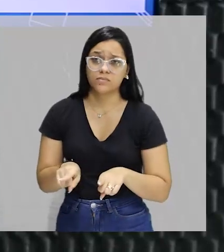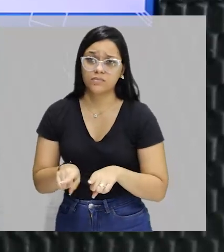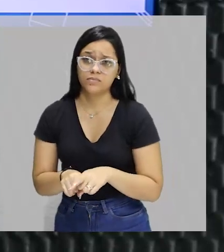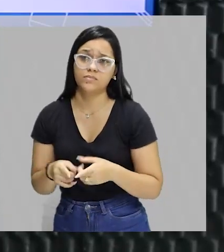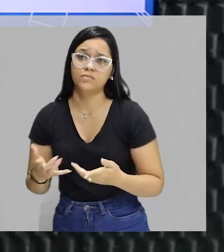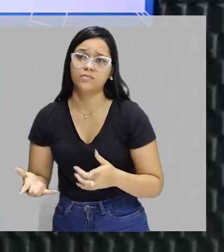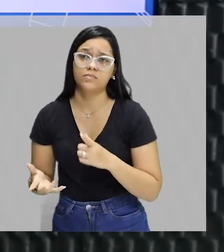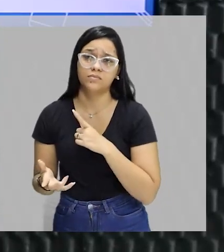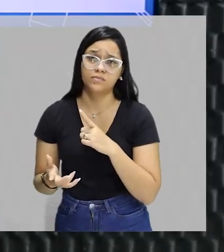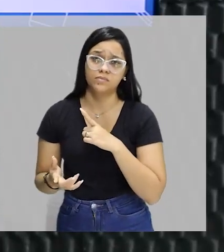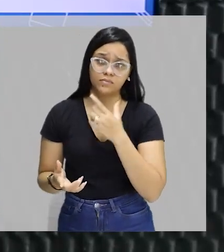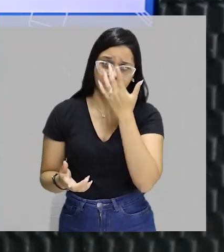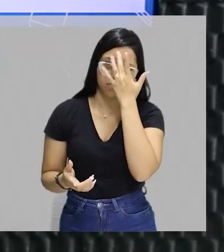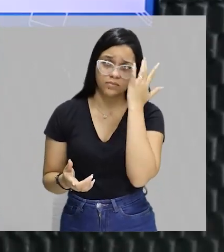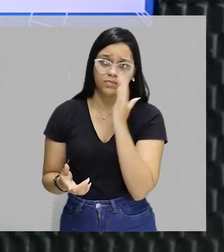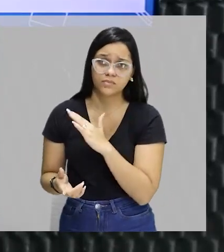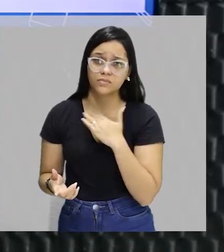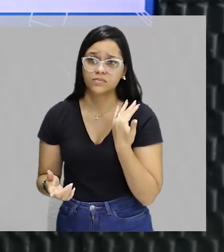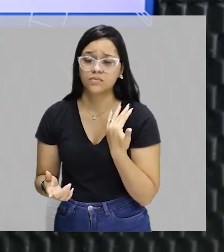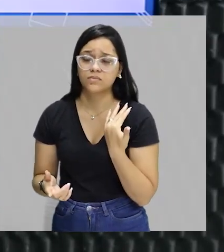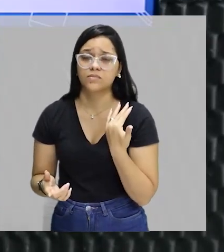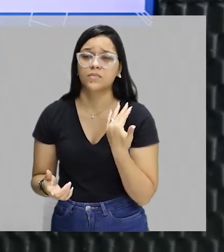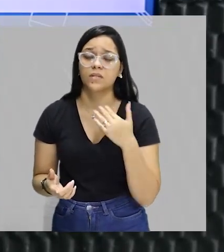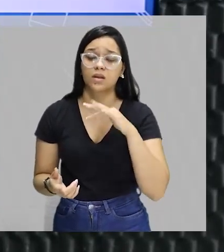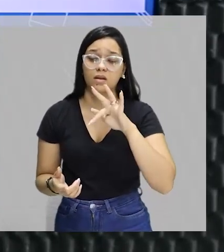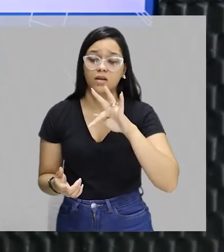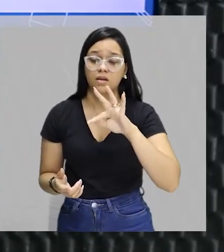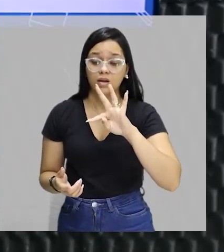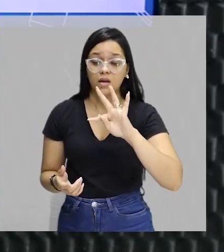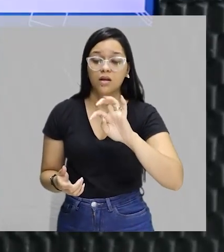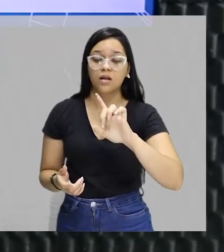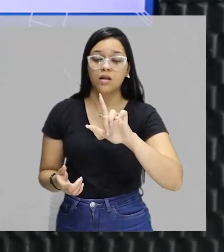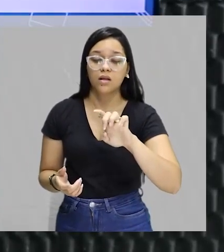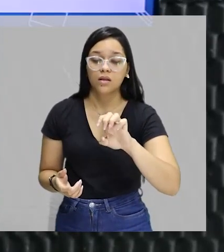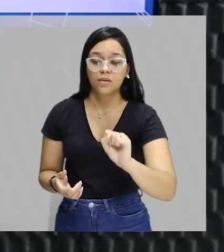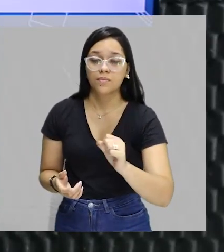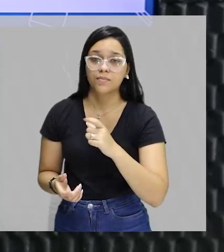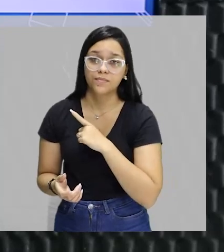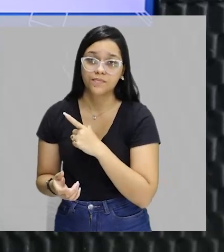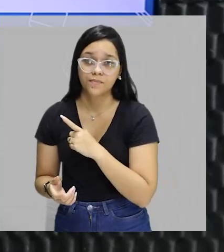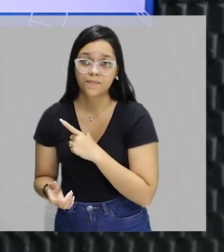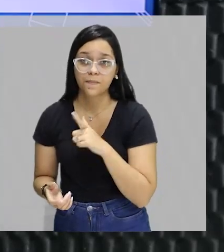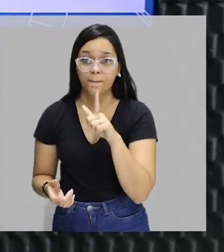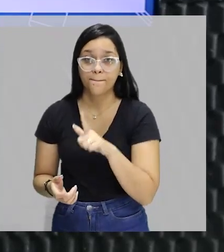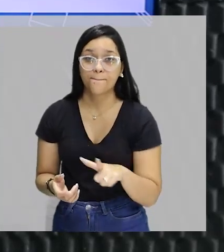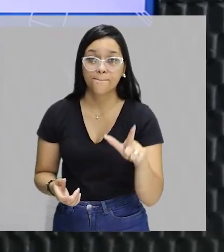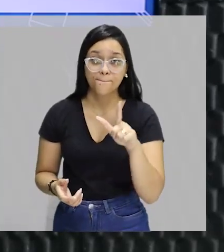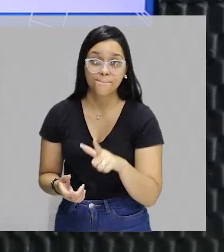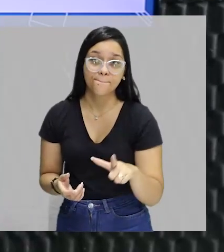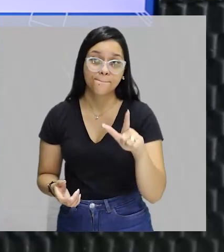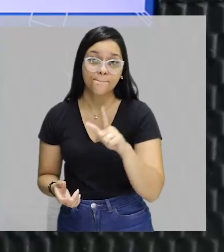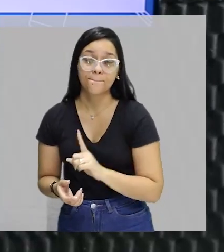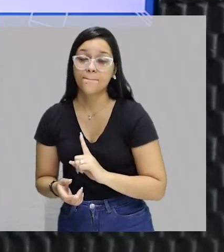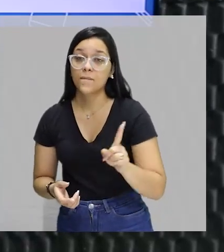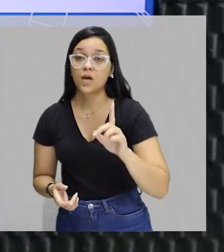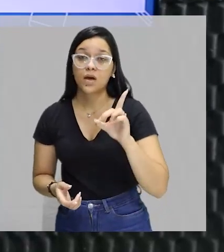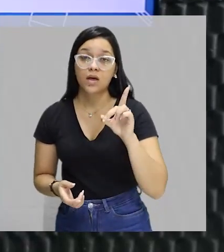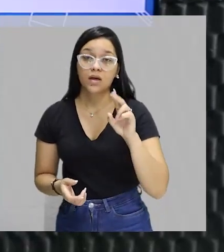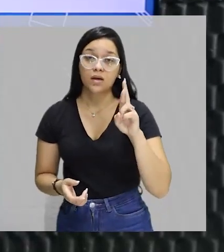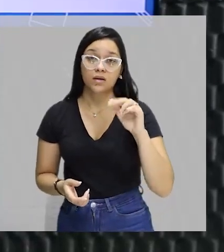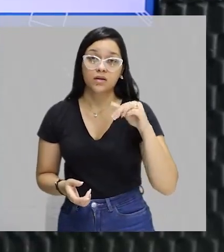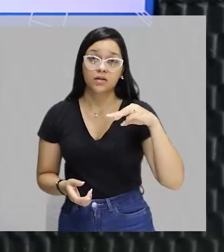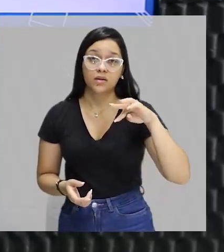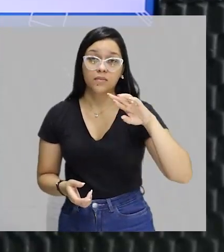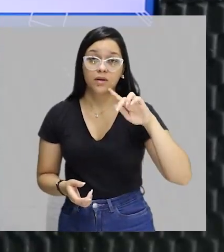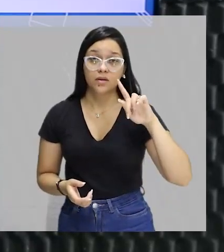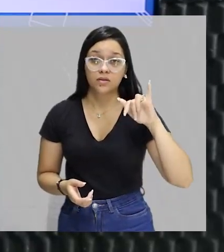faleceu Lígia Fagundes Teles, que tem a produção literária que não é dramatúrgica, mas já